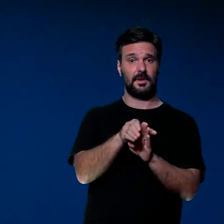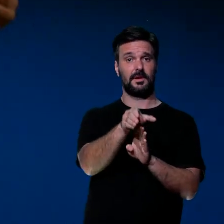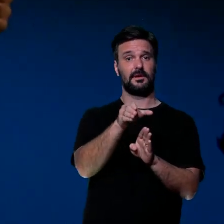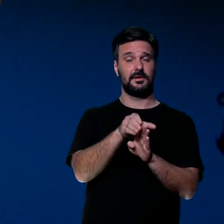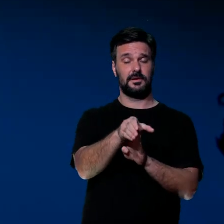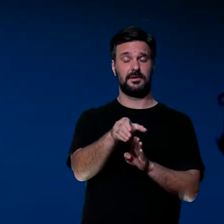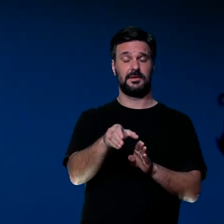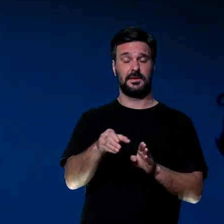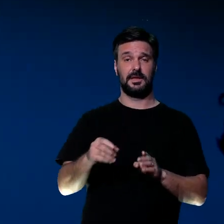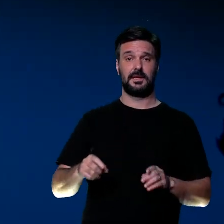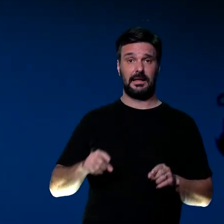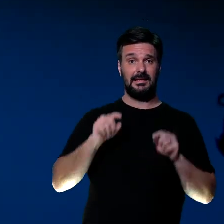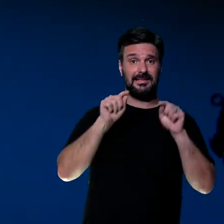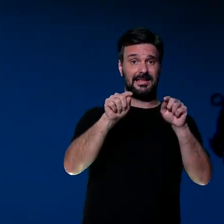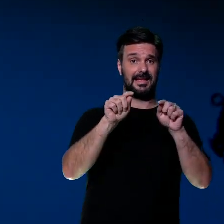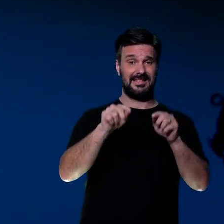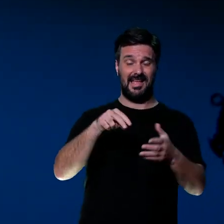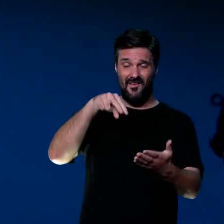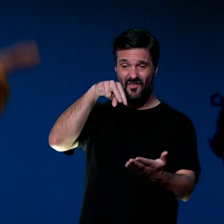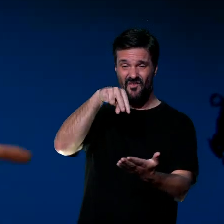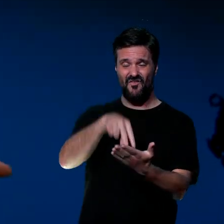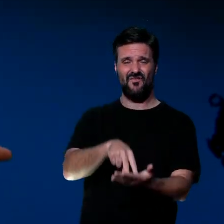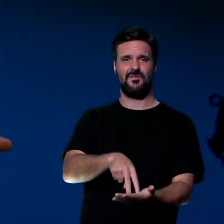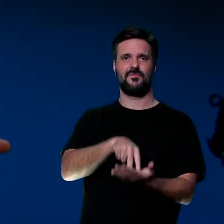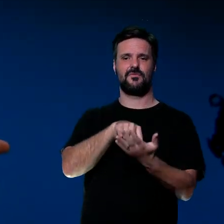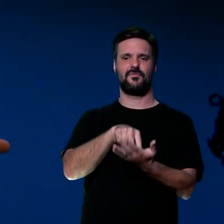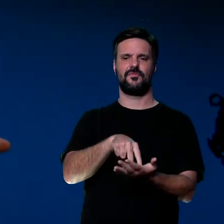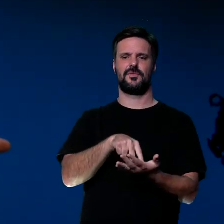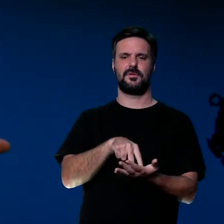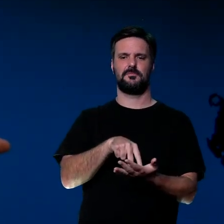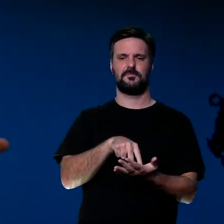porque ele quer que aquela igreja, permaneça firme,